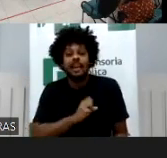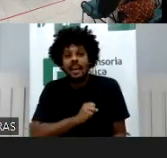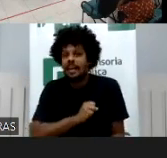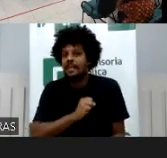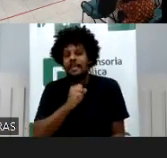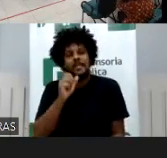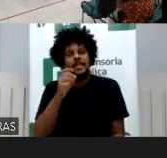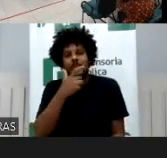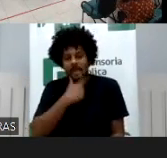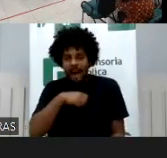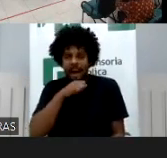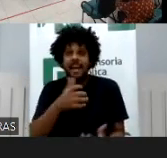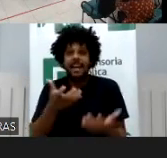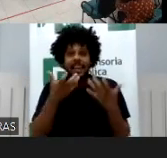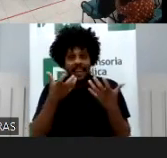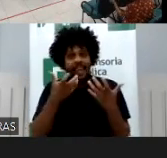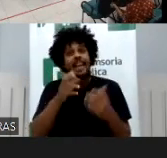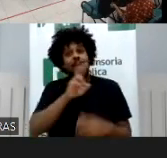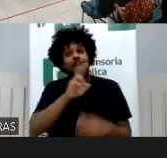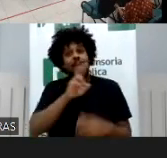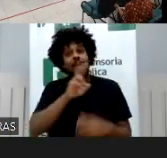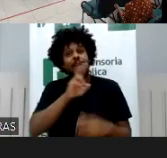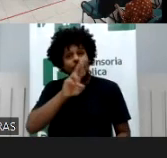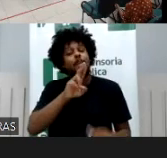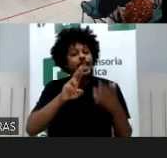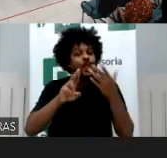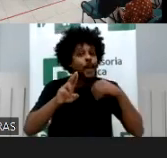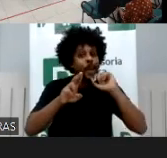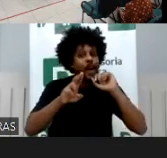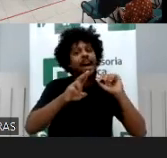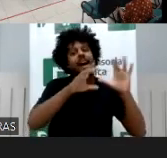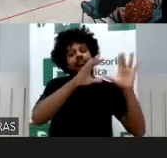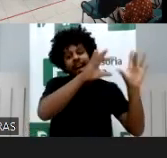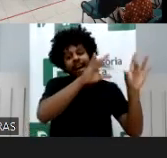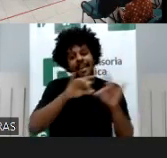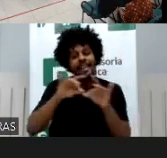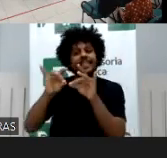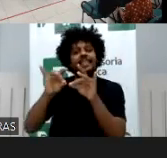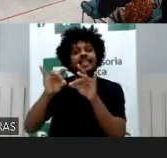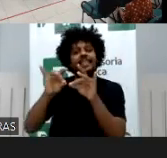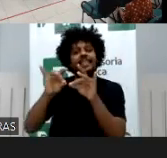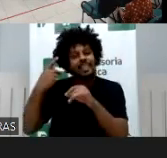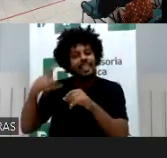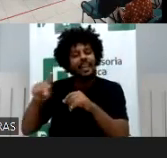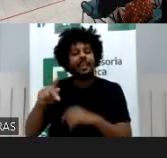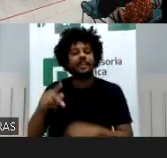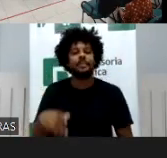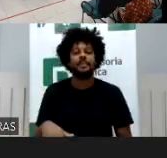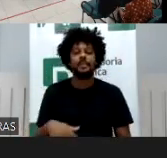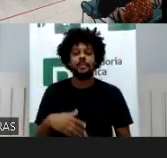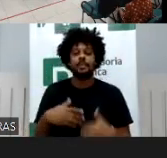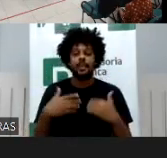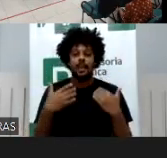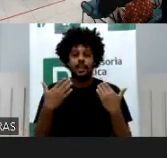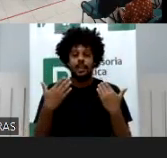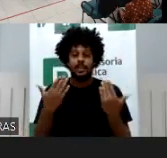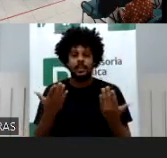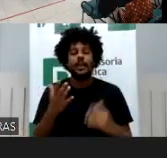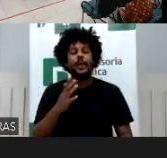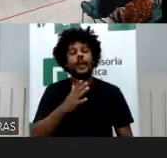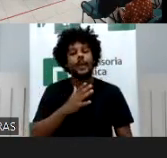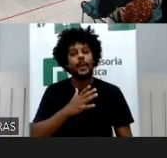Nila no nome também, Nila, meu irmão, né, o pai delas, a Alice Nila essa semana gravou uma oração, meu irmão gravou ela rezando de noite,